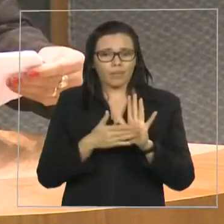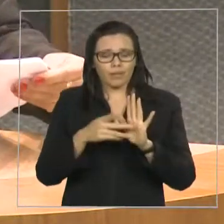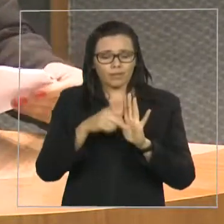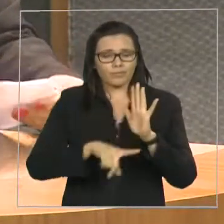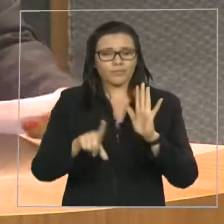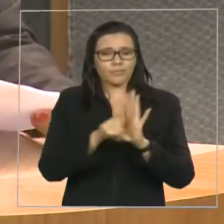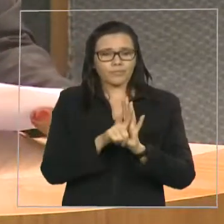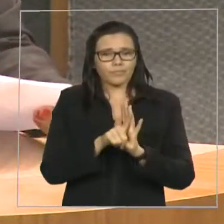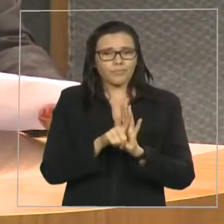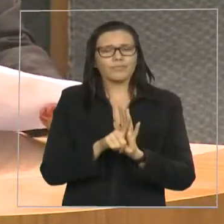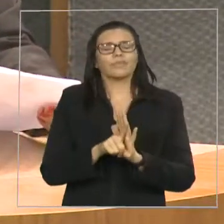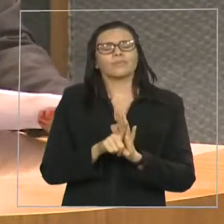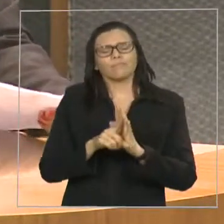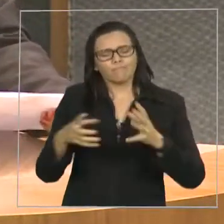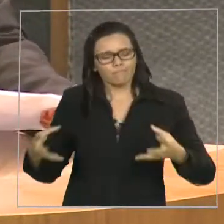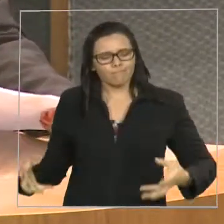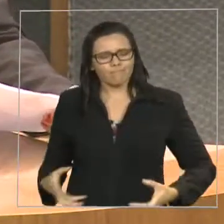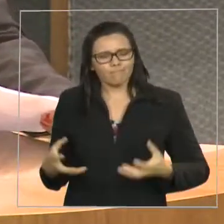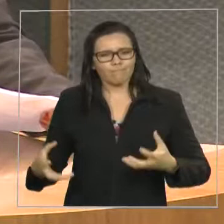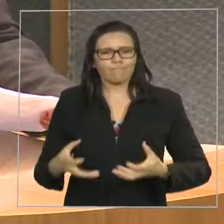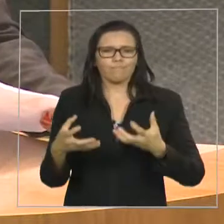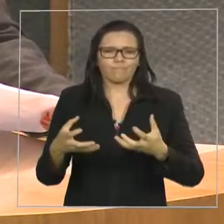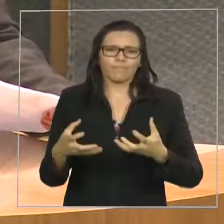o empreendedorismo feminino,